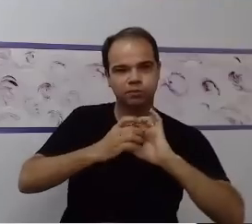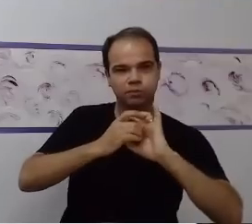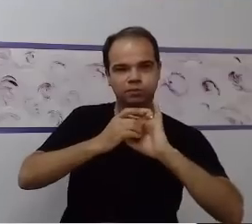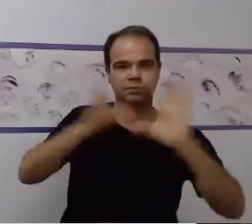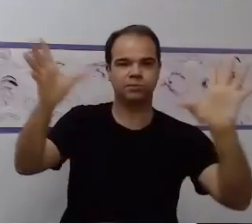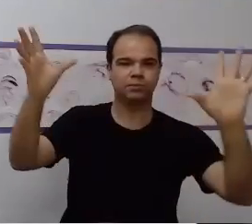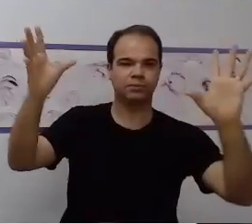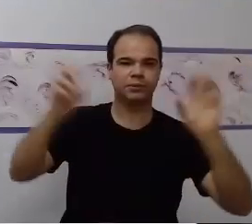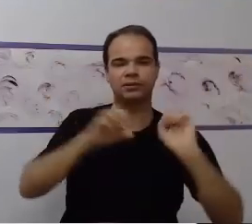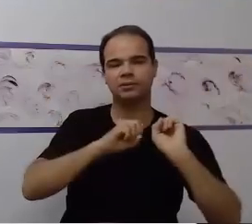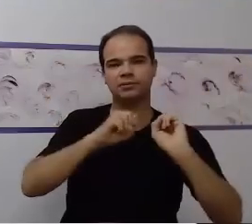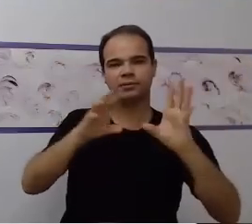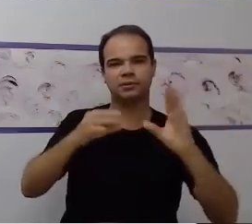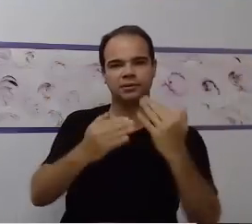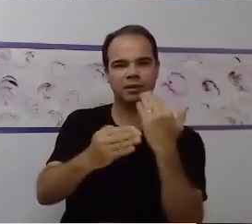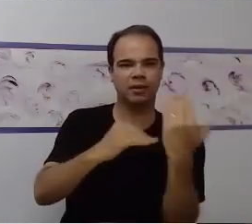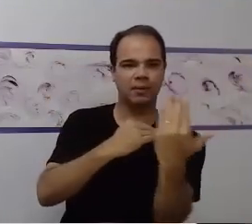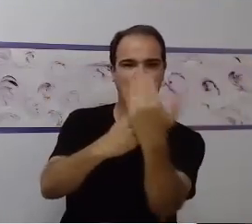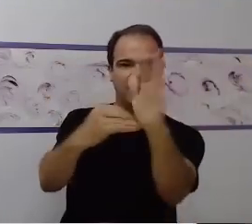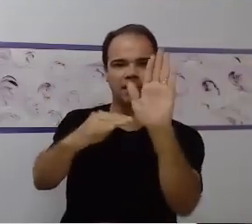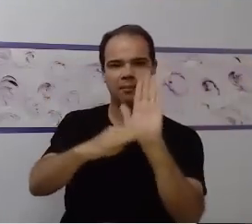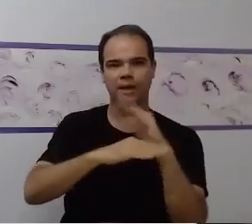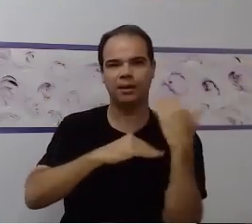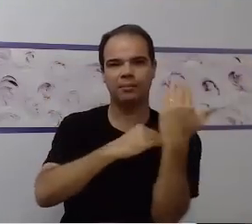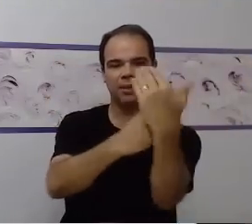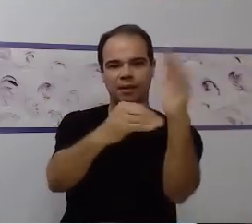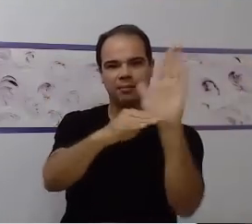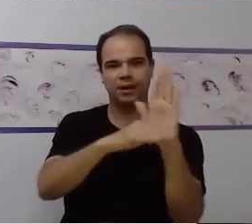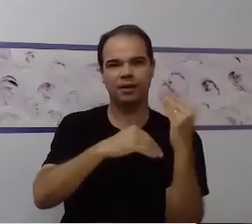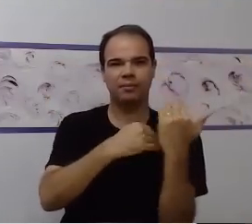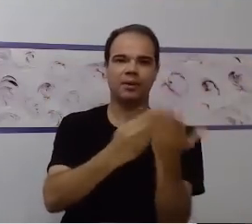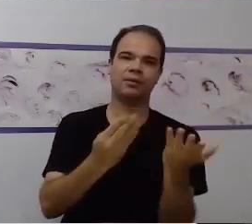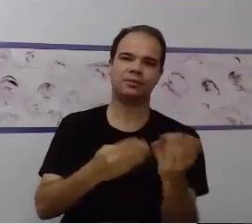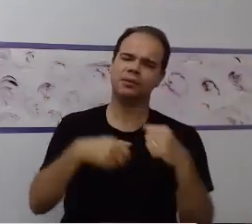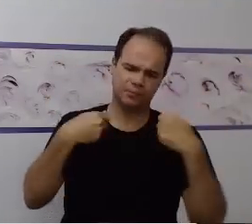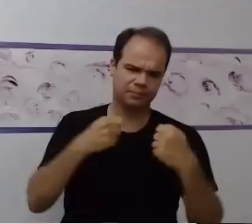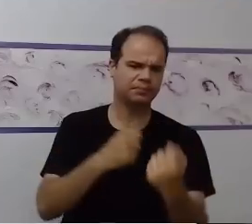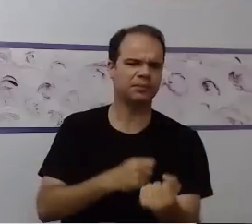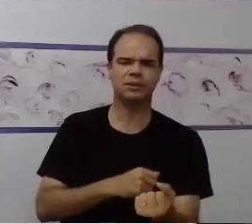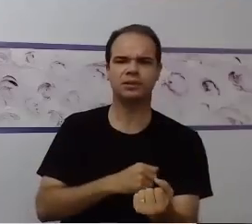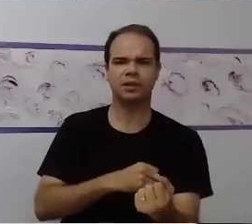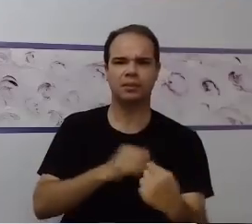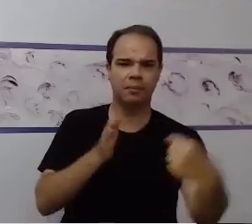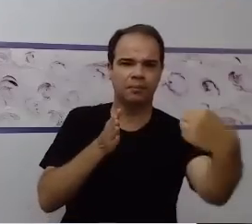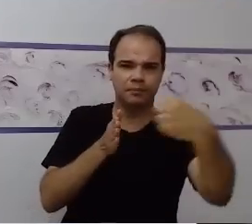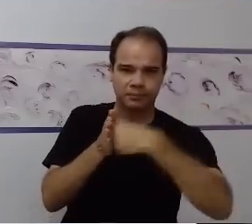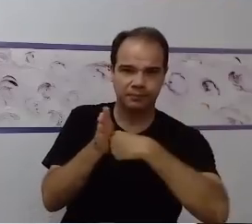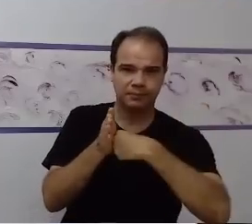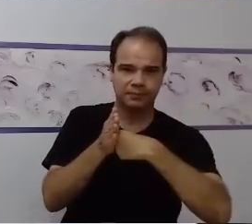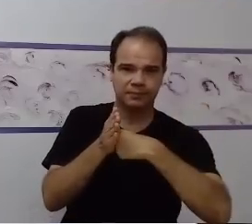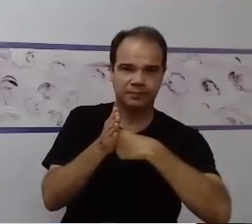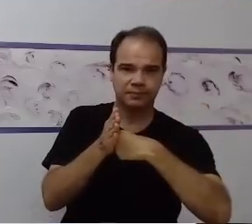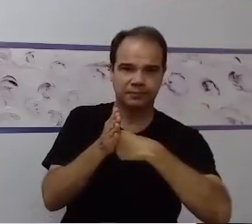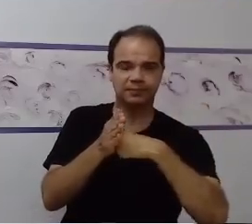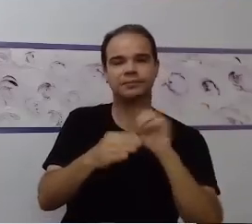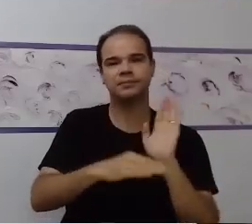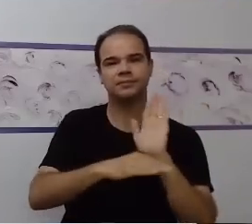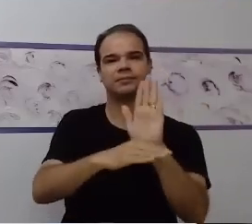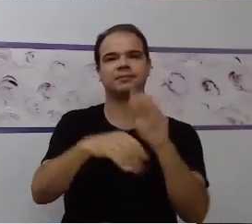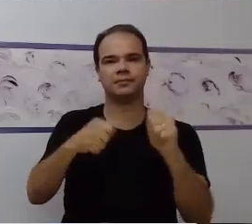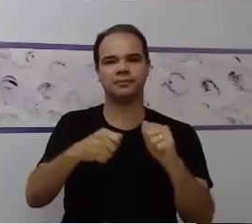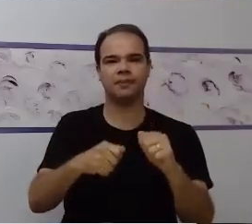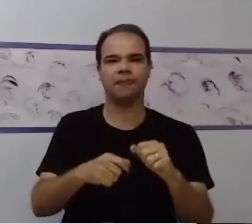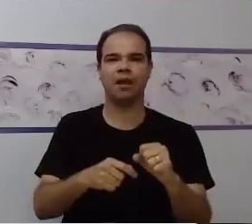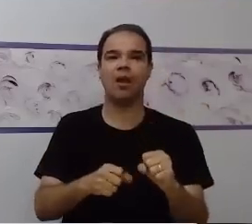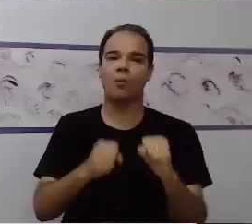responder as perguntas e o que vocês precisarem da gente, a gente está à disposição. um lembretezinho, não esqueçam